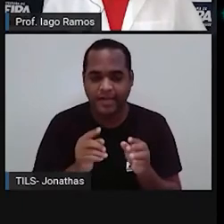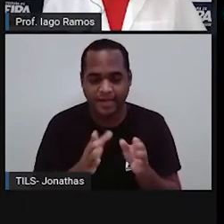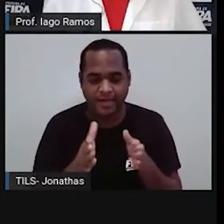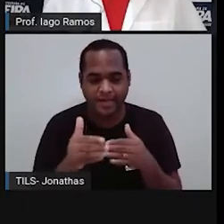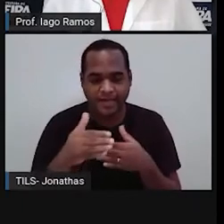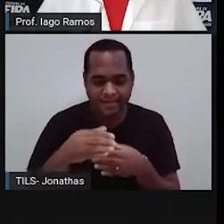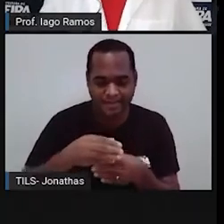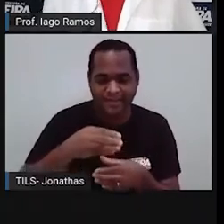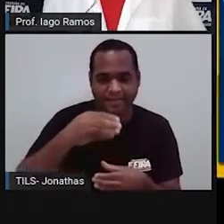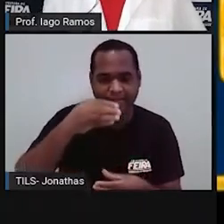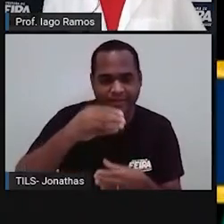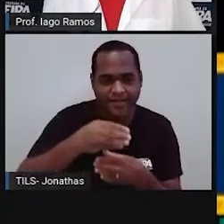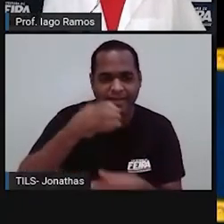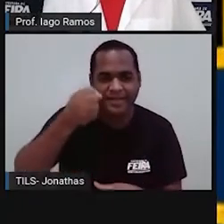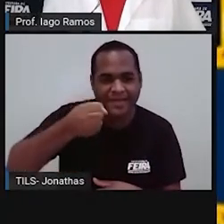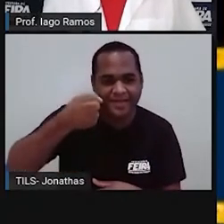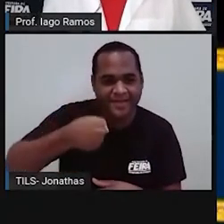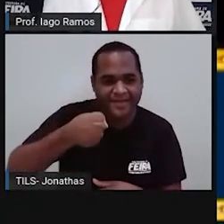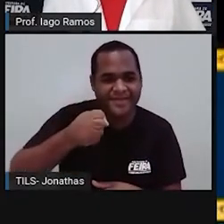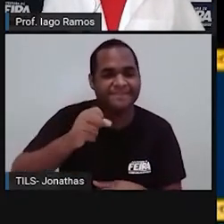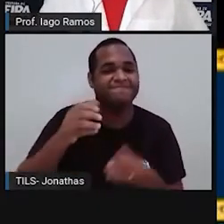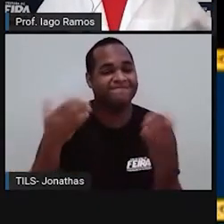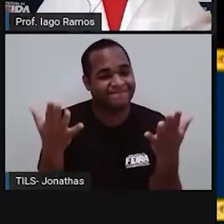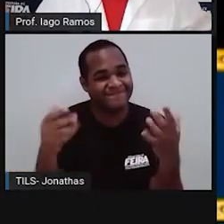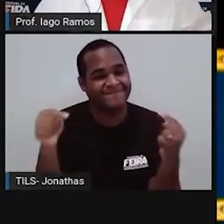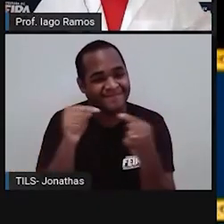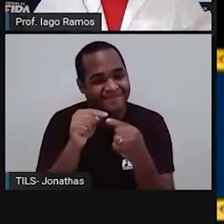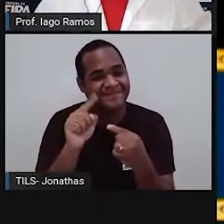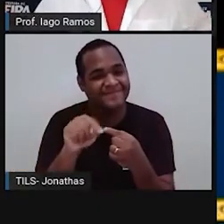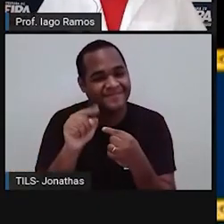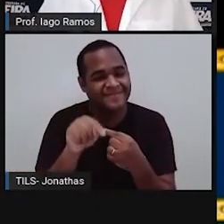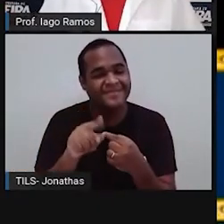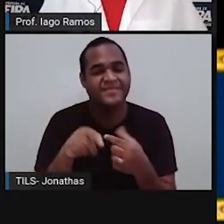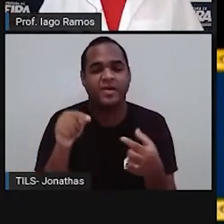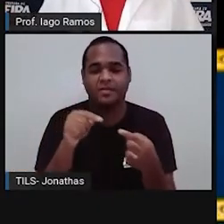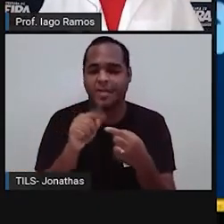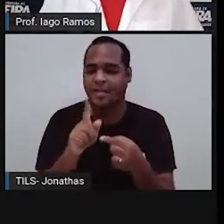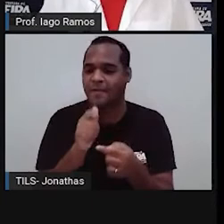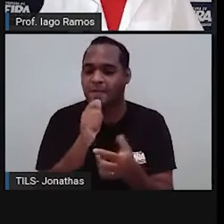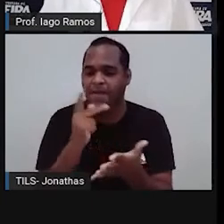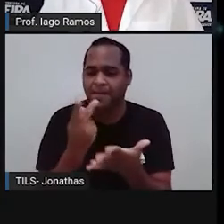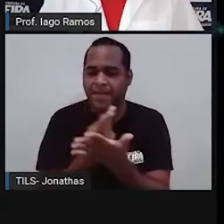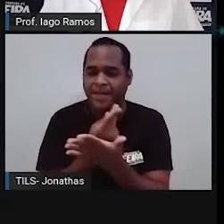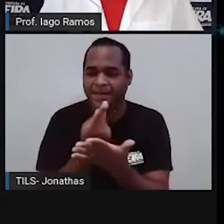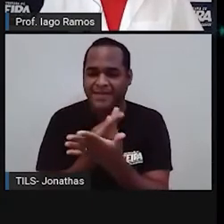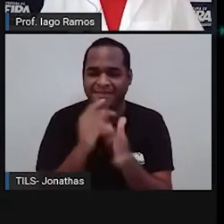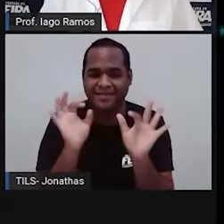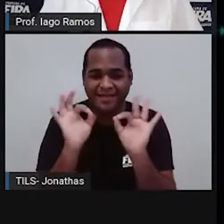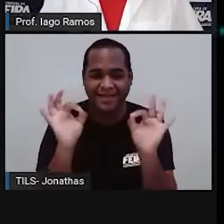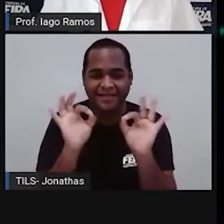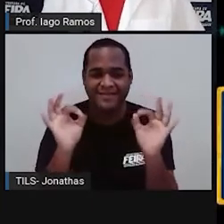Olha só. É, até agora, sem perder nenhuma vida, hein?